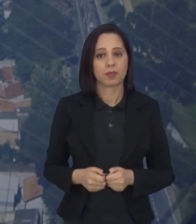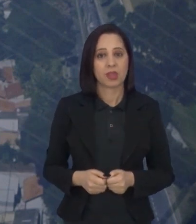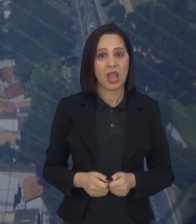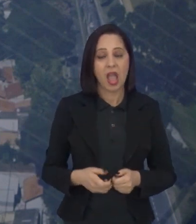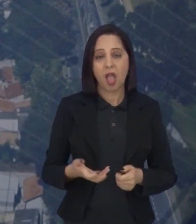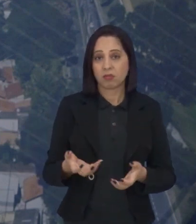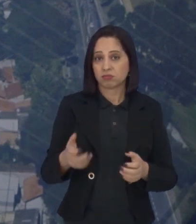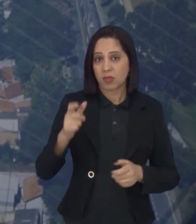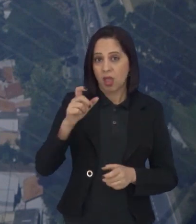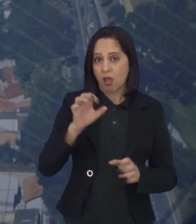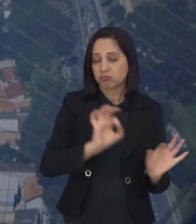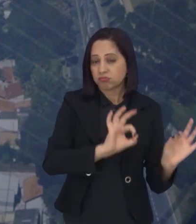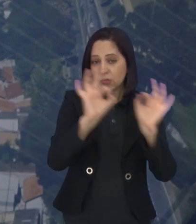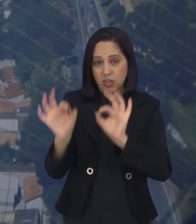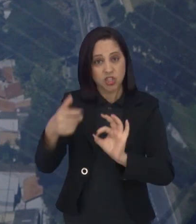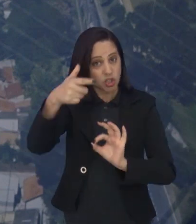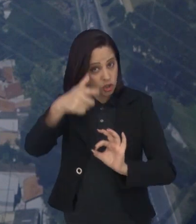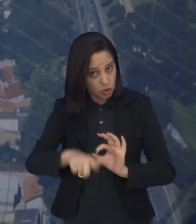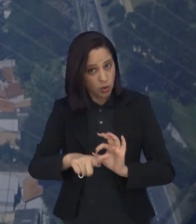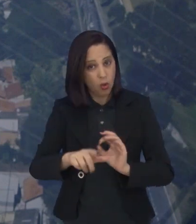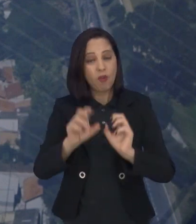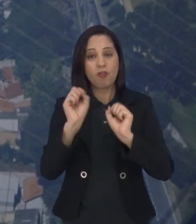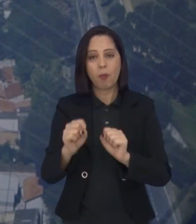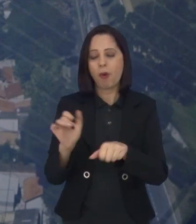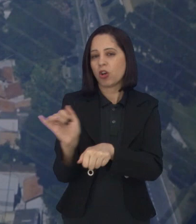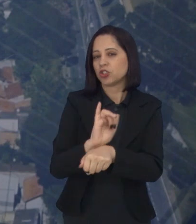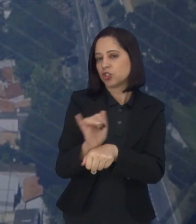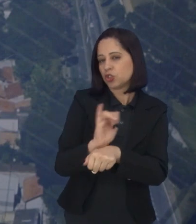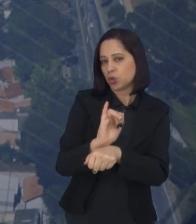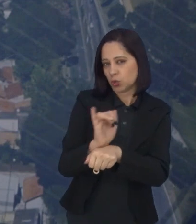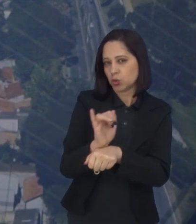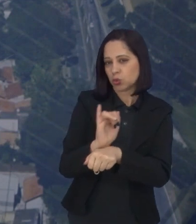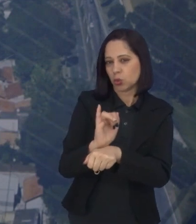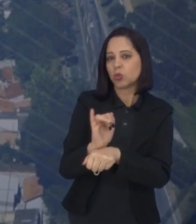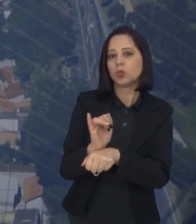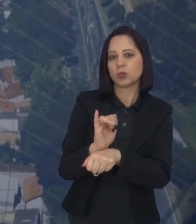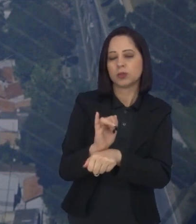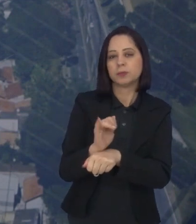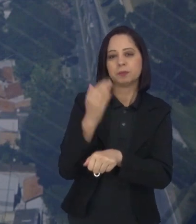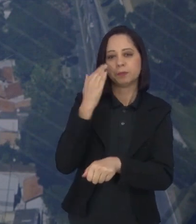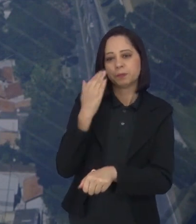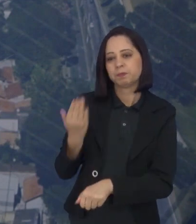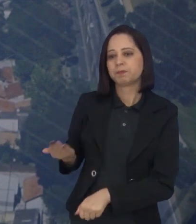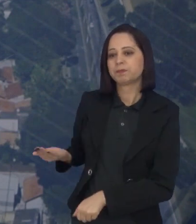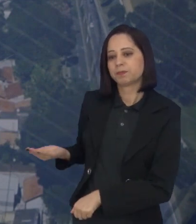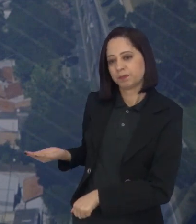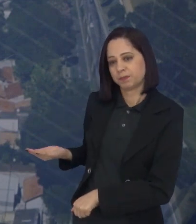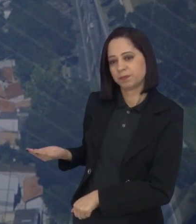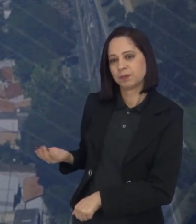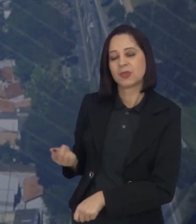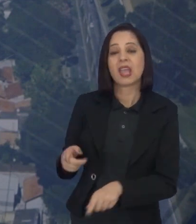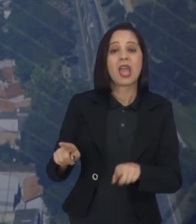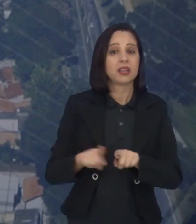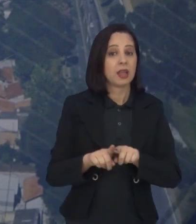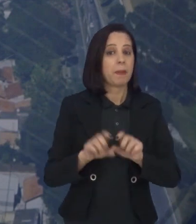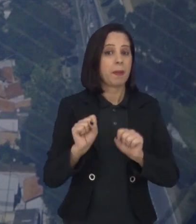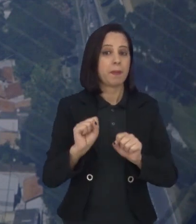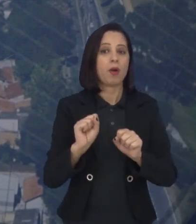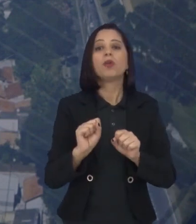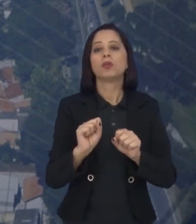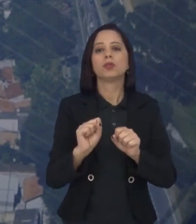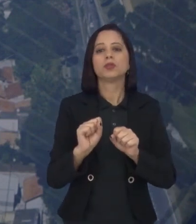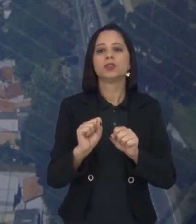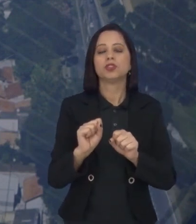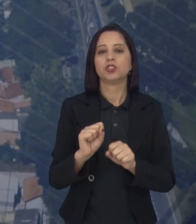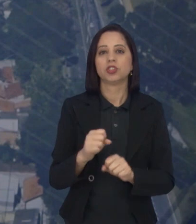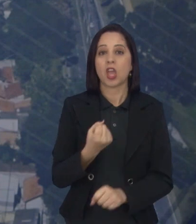esse programa na íntegra, você pode acessar youtube.com.br arroba tvcâmara sjc, podem nos acompanhar também pelo canal